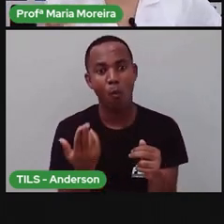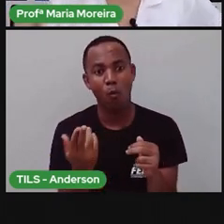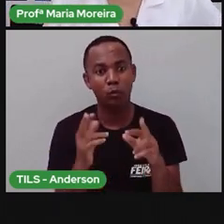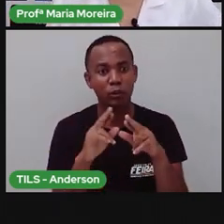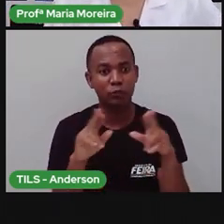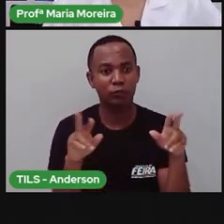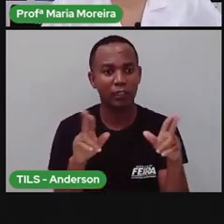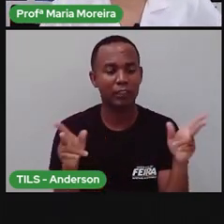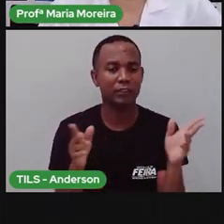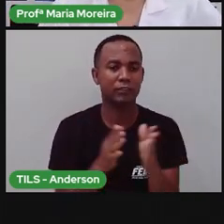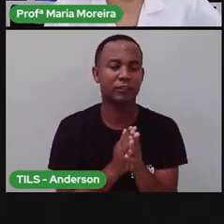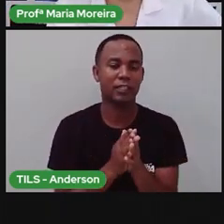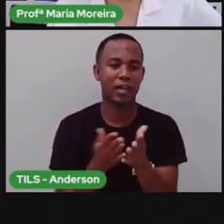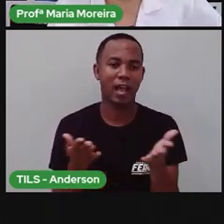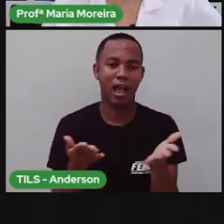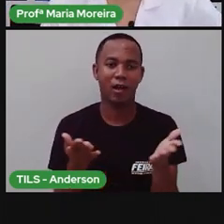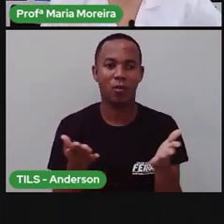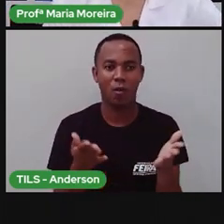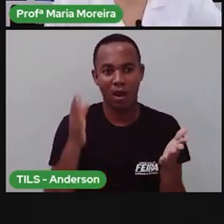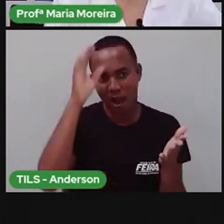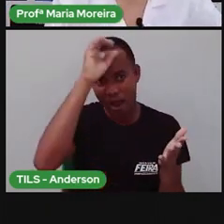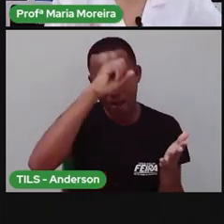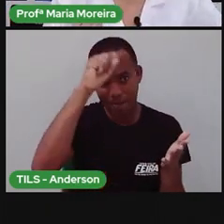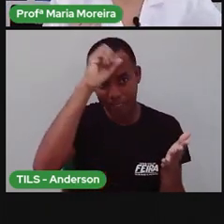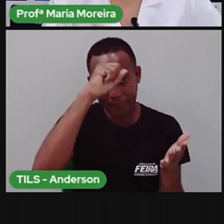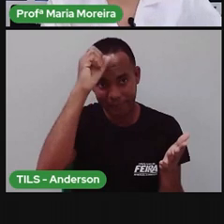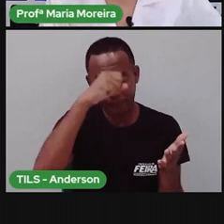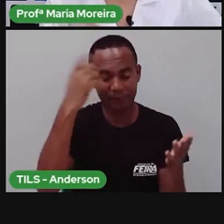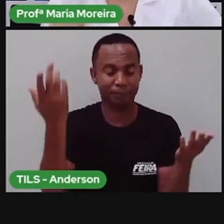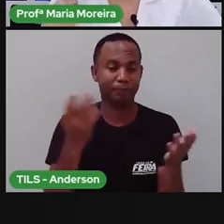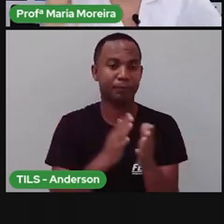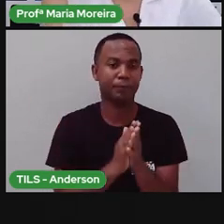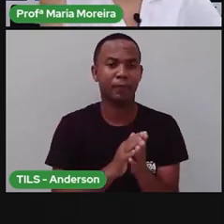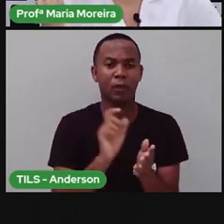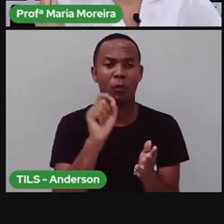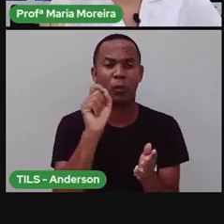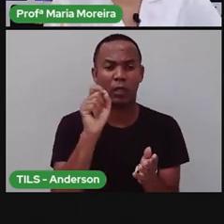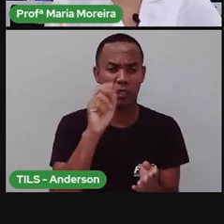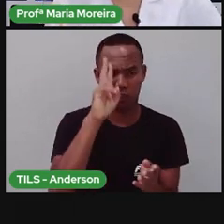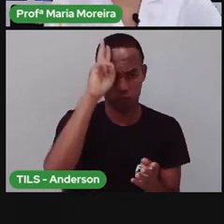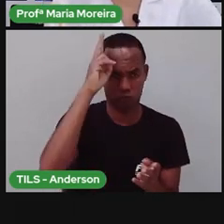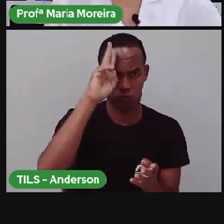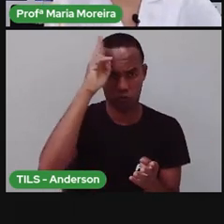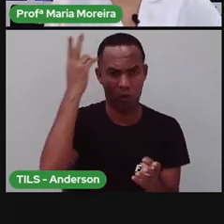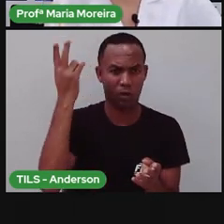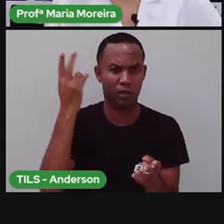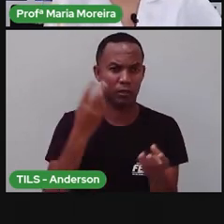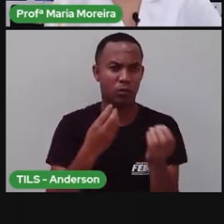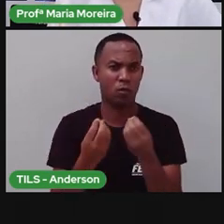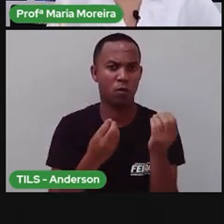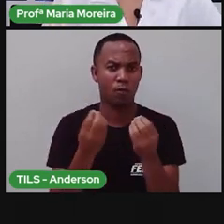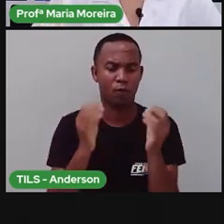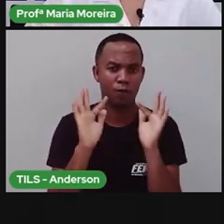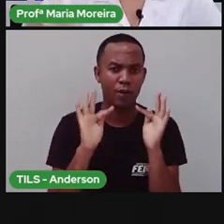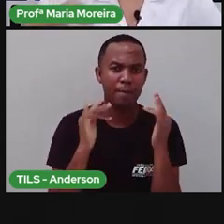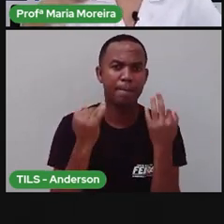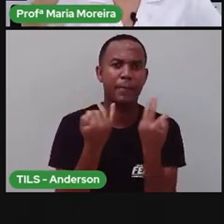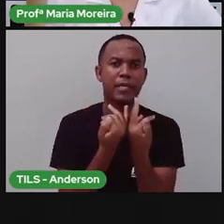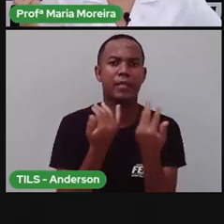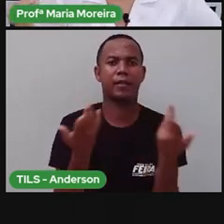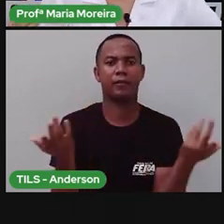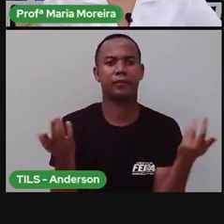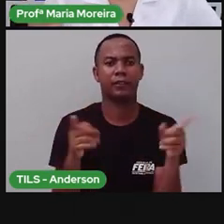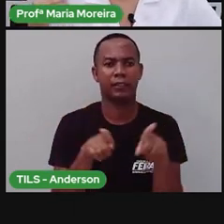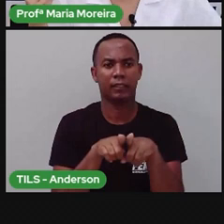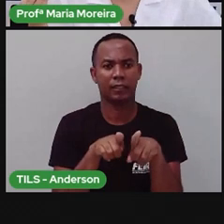Vamos aprender aí nessa aula de hoje sobre o que é memória, sobre o que é essa história, né, da nossa família, sobre o que